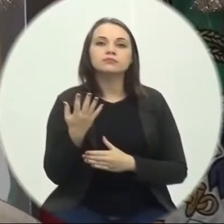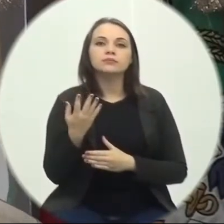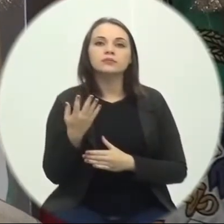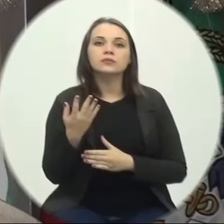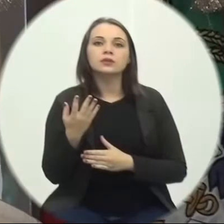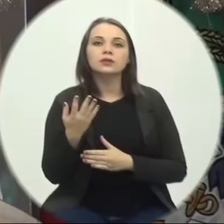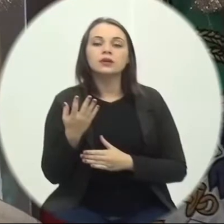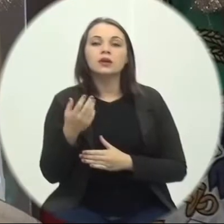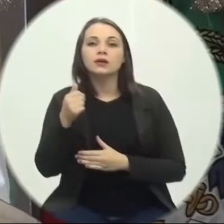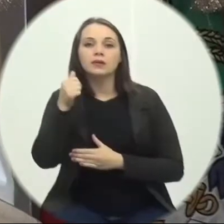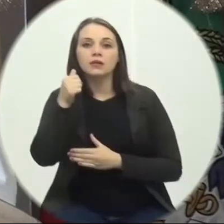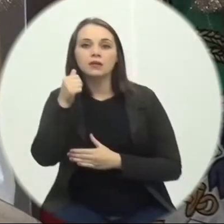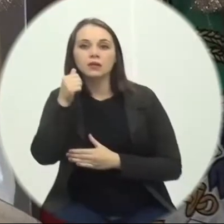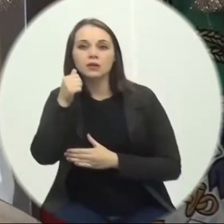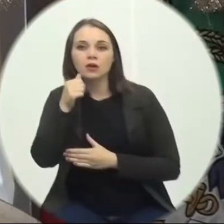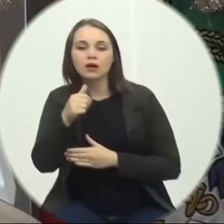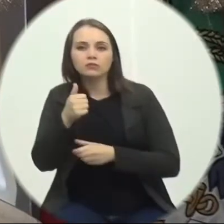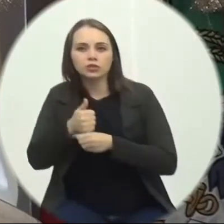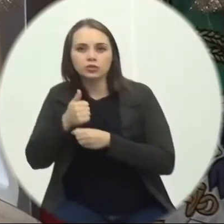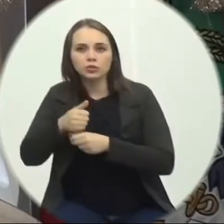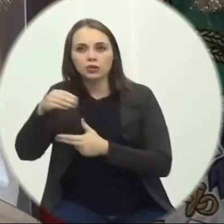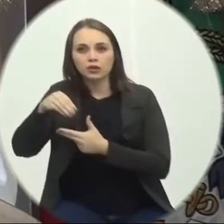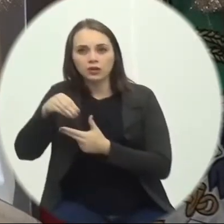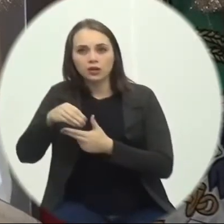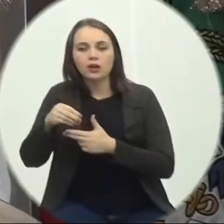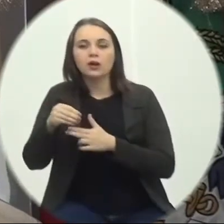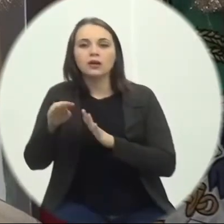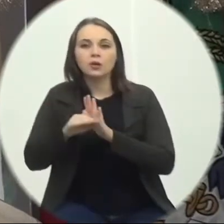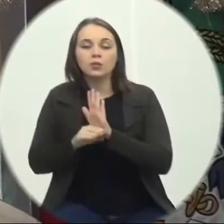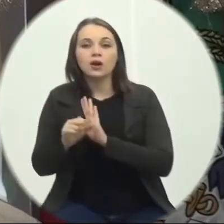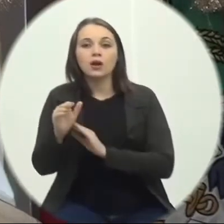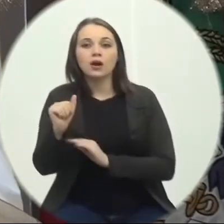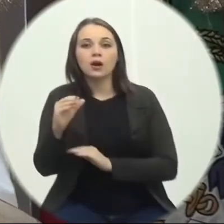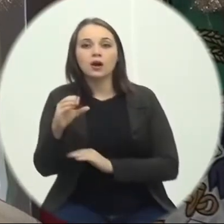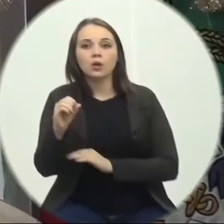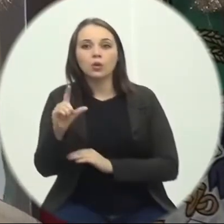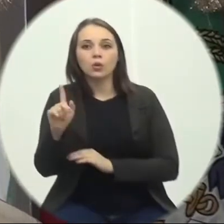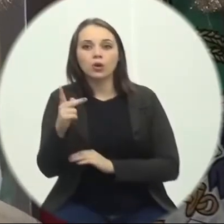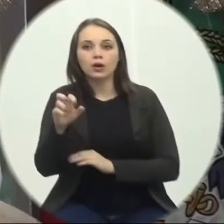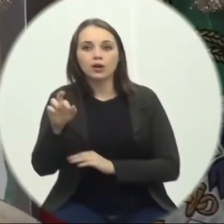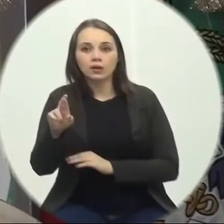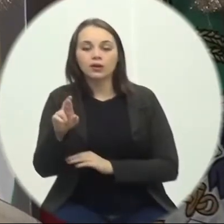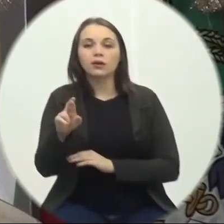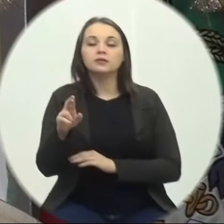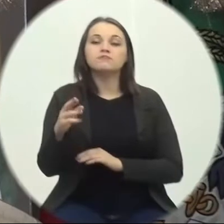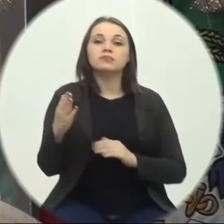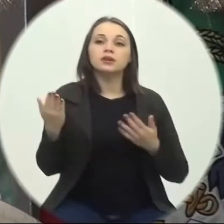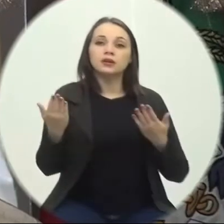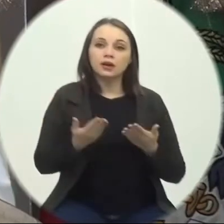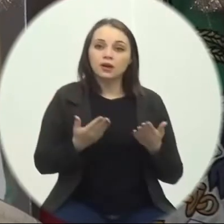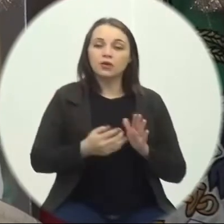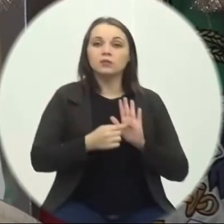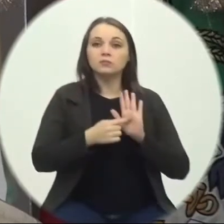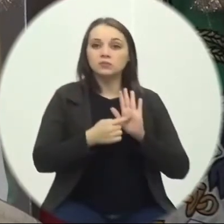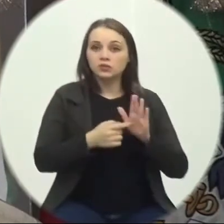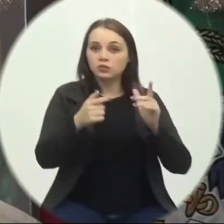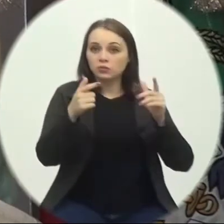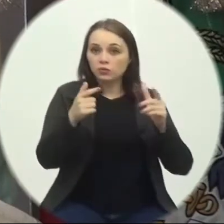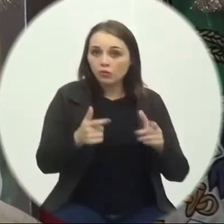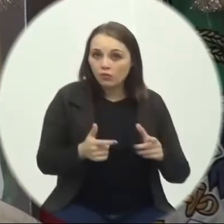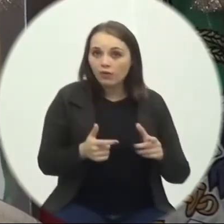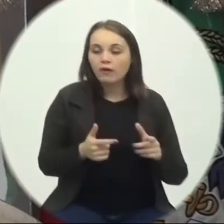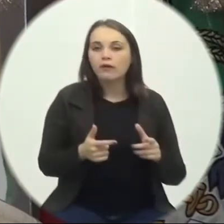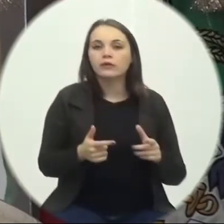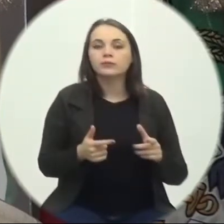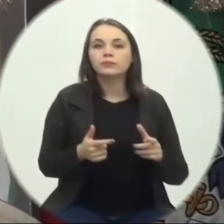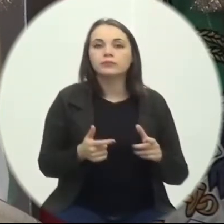reitora Luciana Sereta Programa acolher Tem trazido Um Um Um espaço Tem oferecido